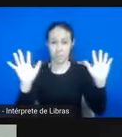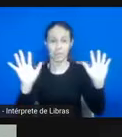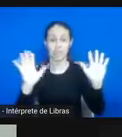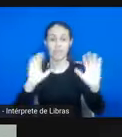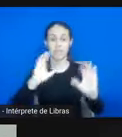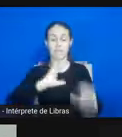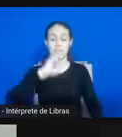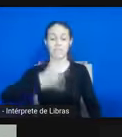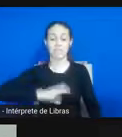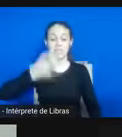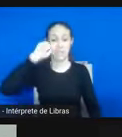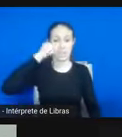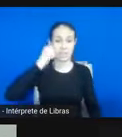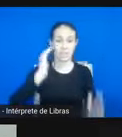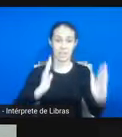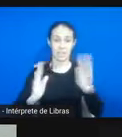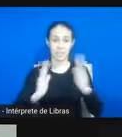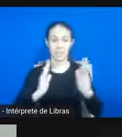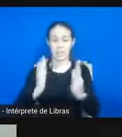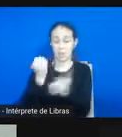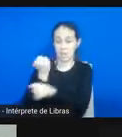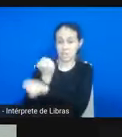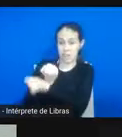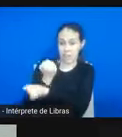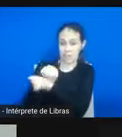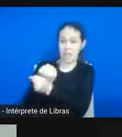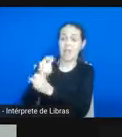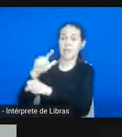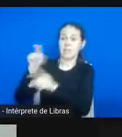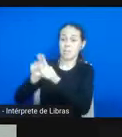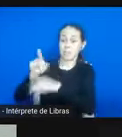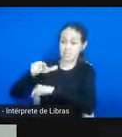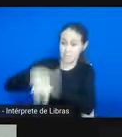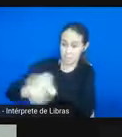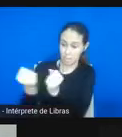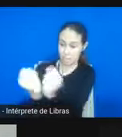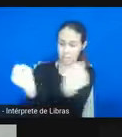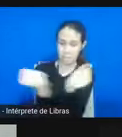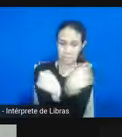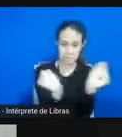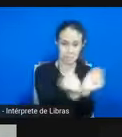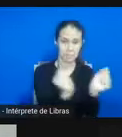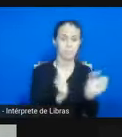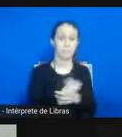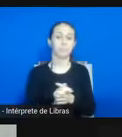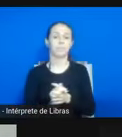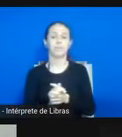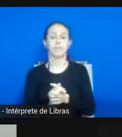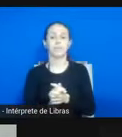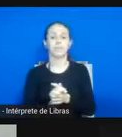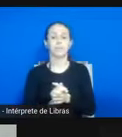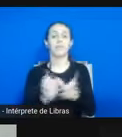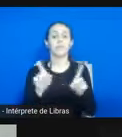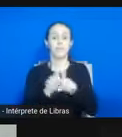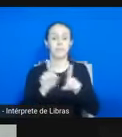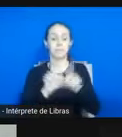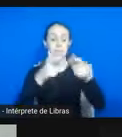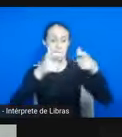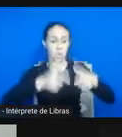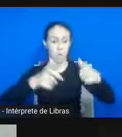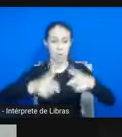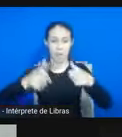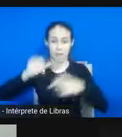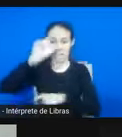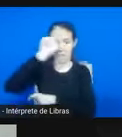no período escravista e no pós-abolição no Brasil e em outros pontos da diáspora africana. Então, a palavra é